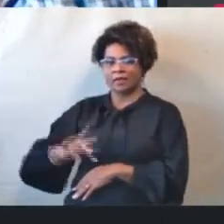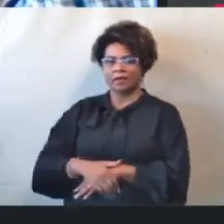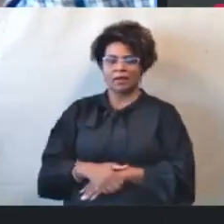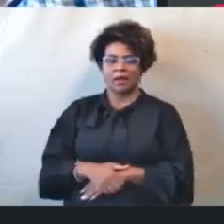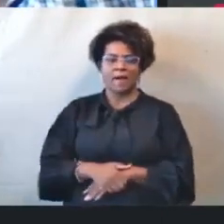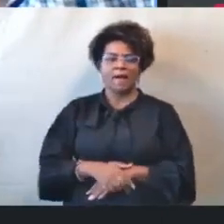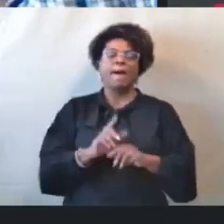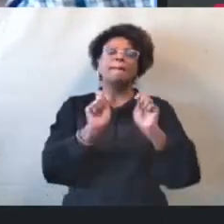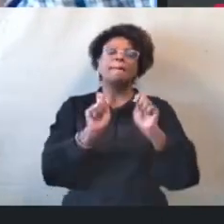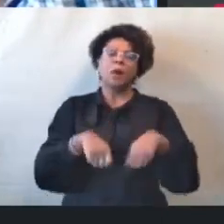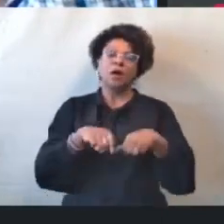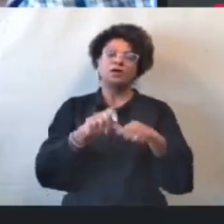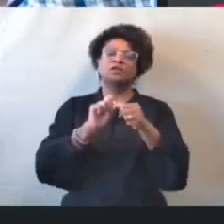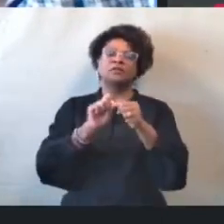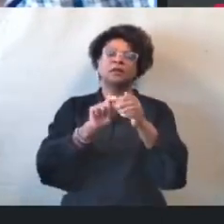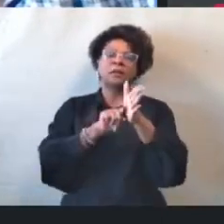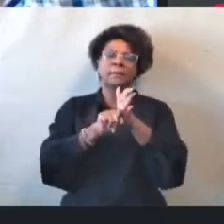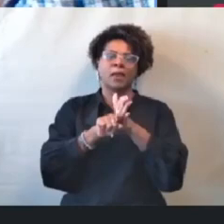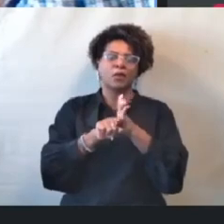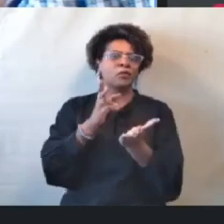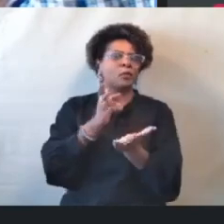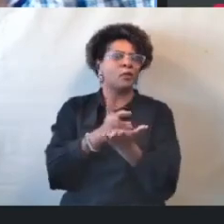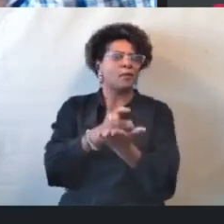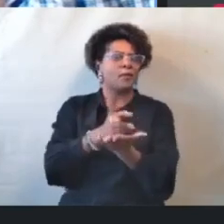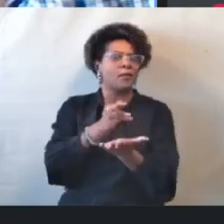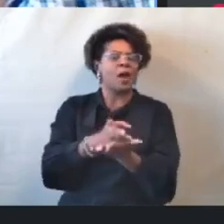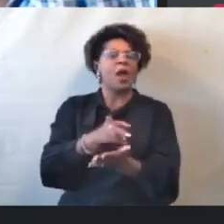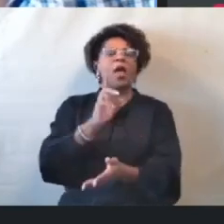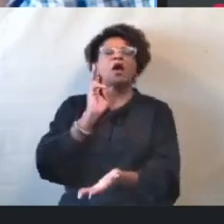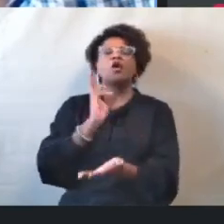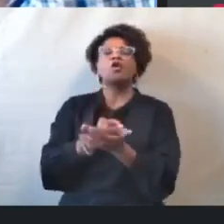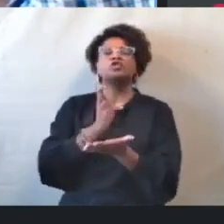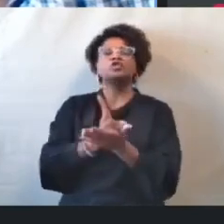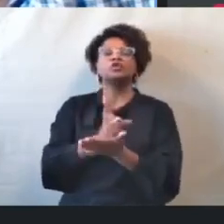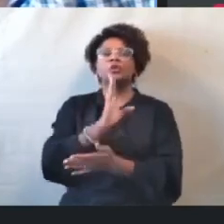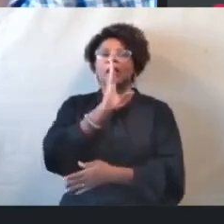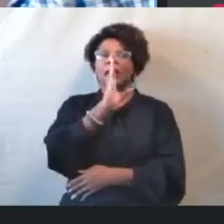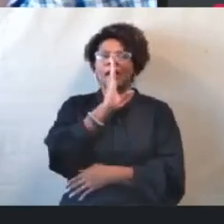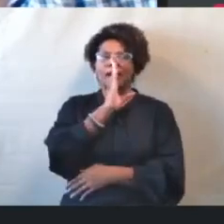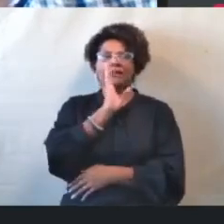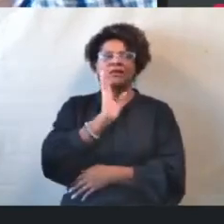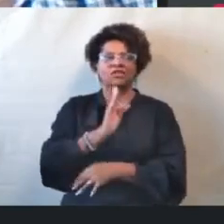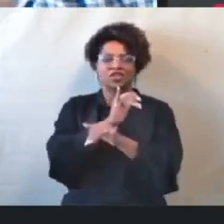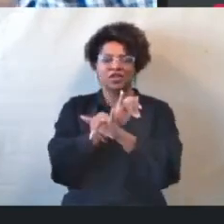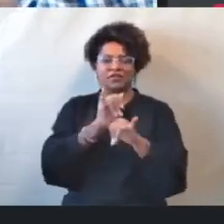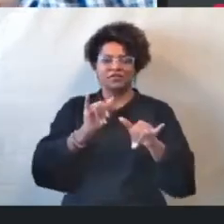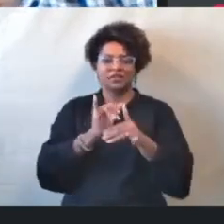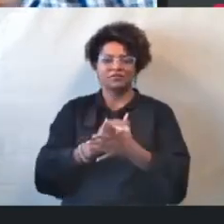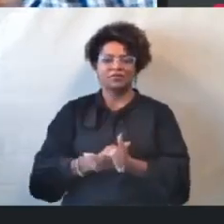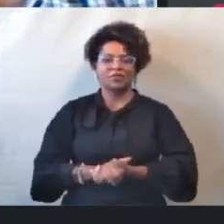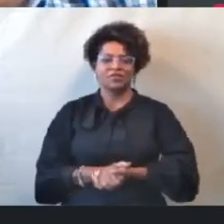as perguntas de forma sequencial, eu vou me manter em silêncio, conforme já informado. Perfeito.